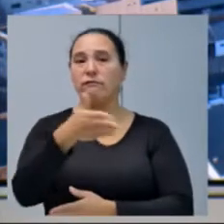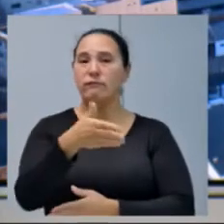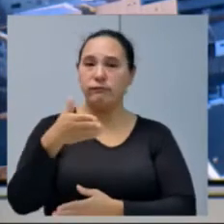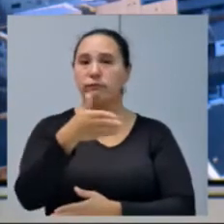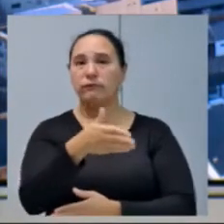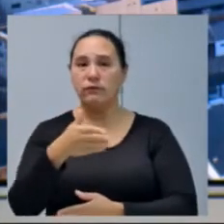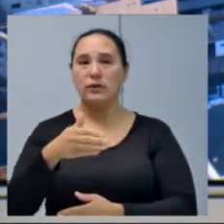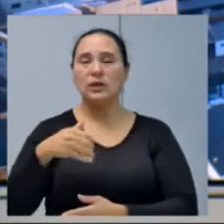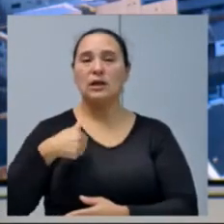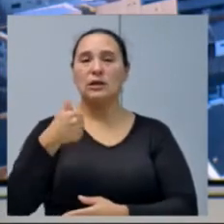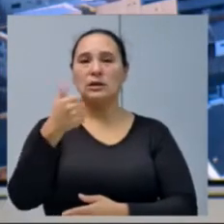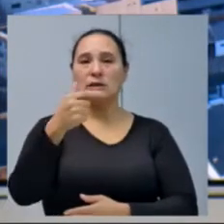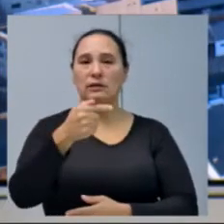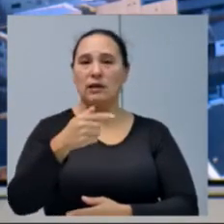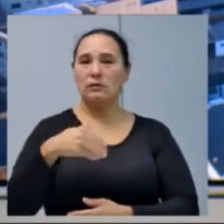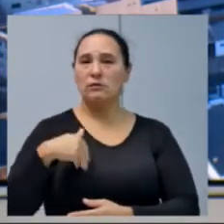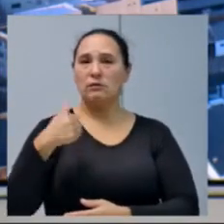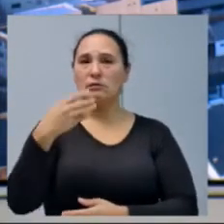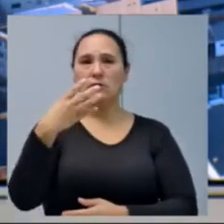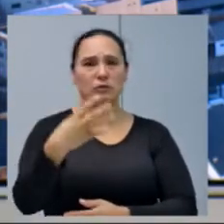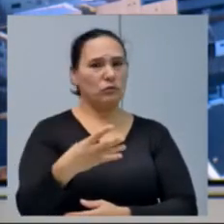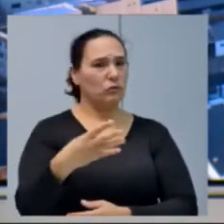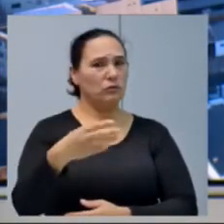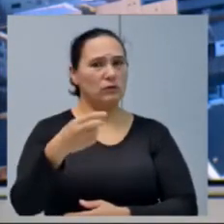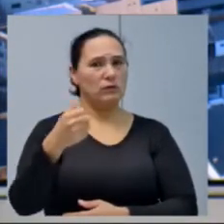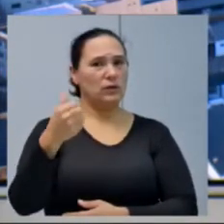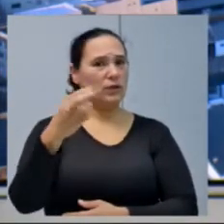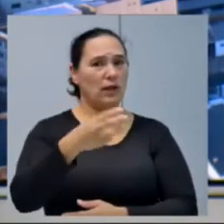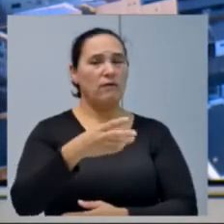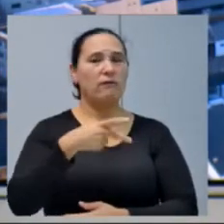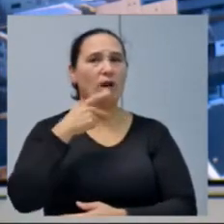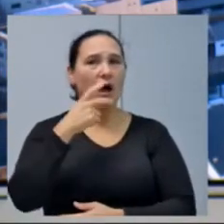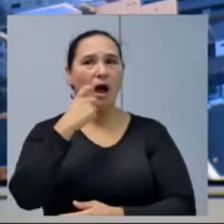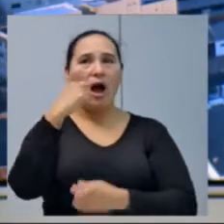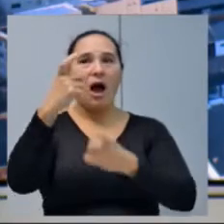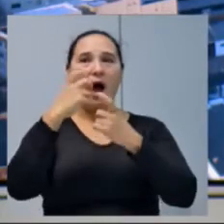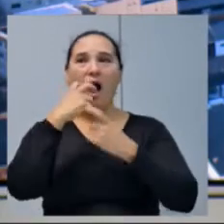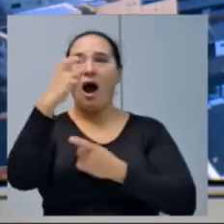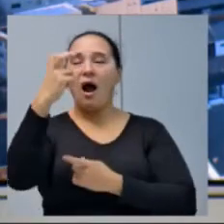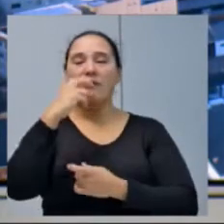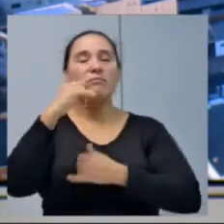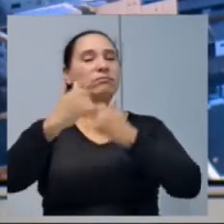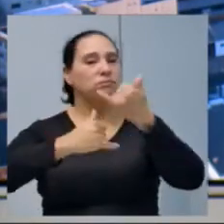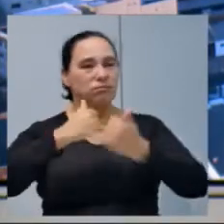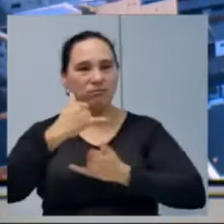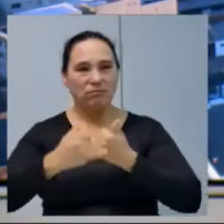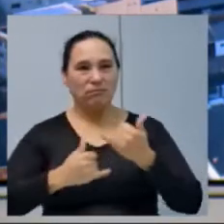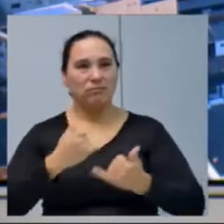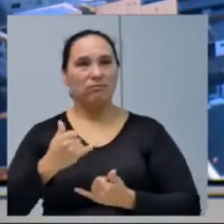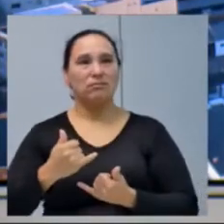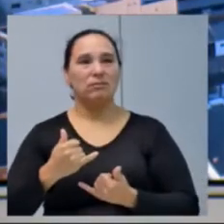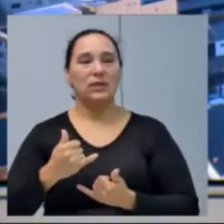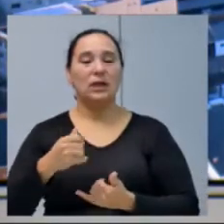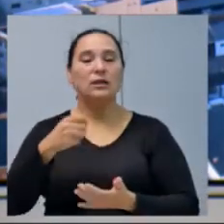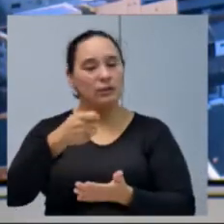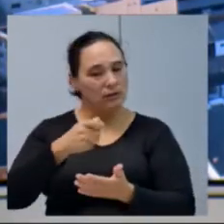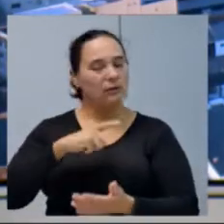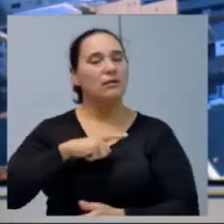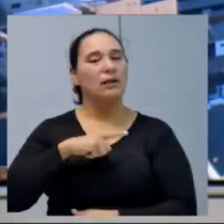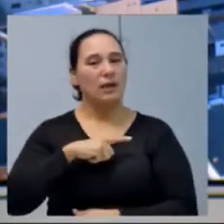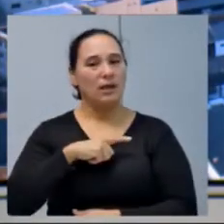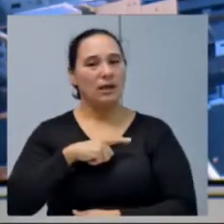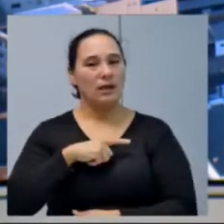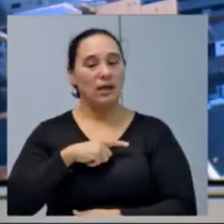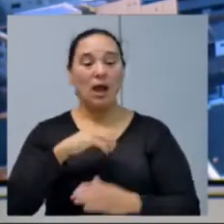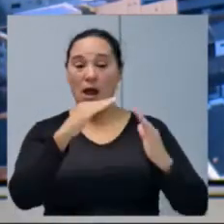17, 14, 13, costuma falar alto, vai brigar, vai brincar. E ali existem residências.